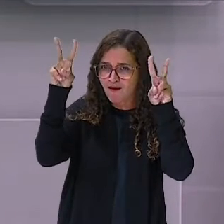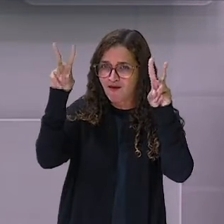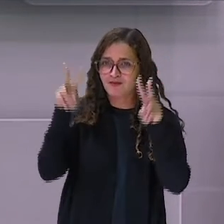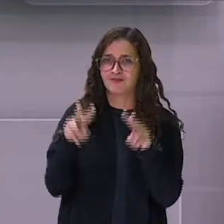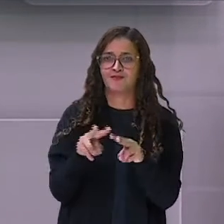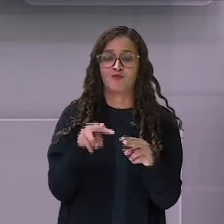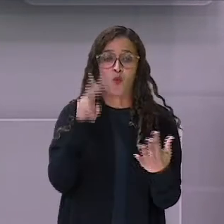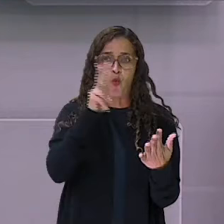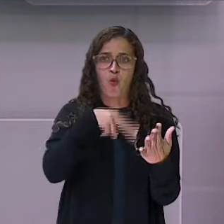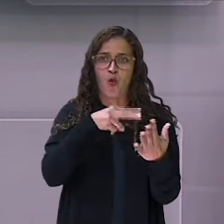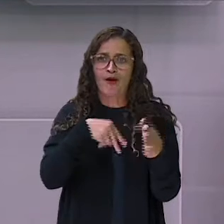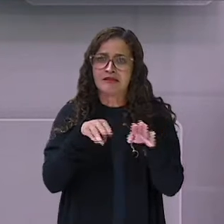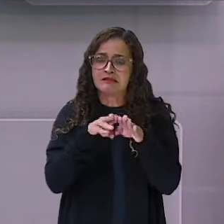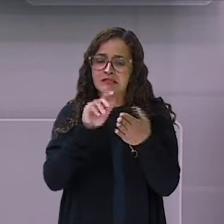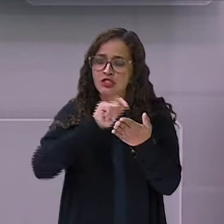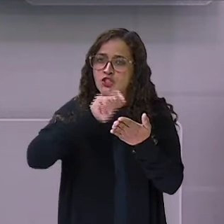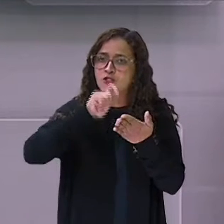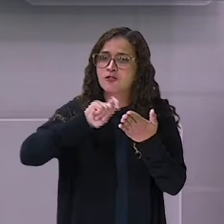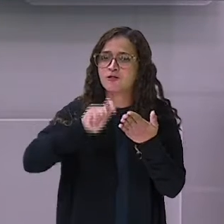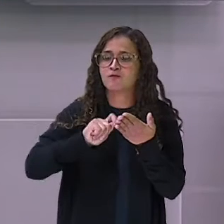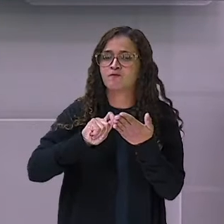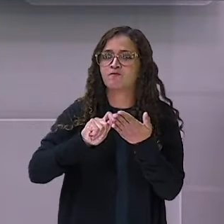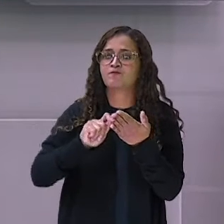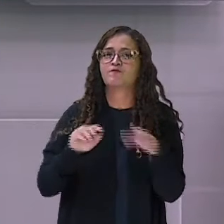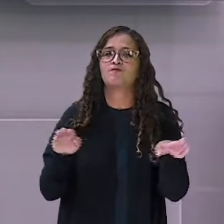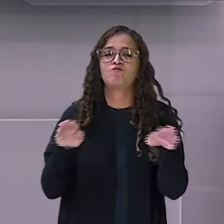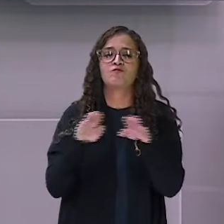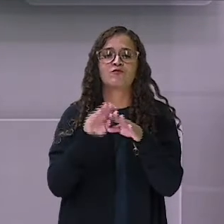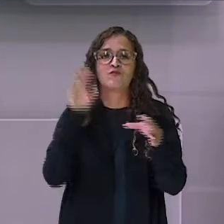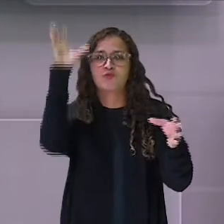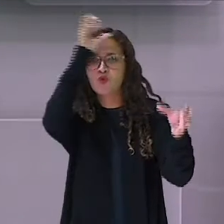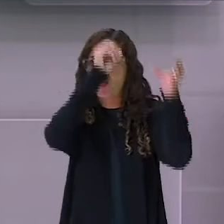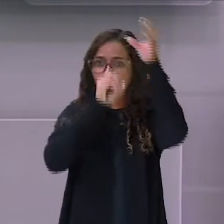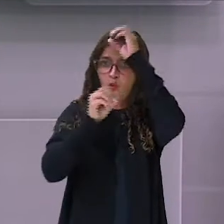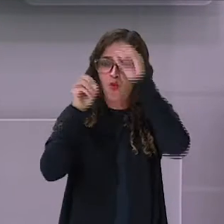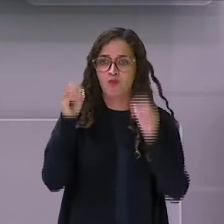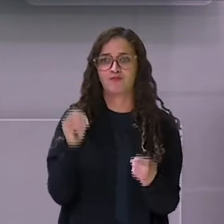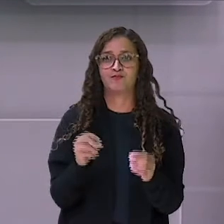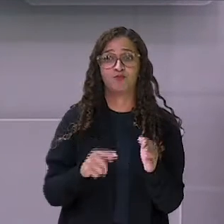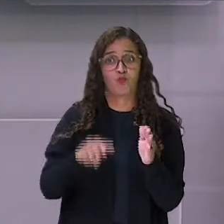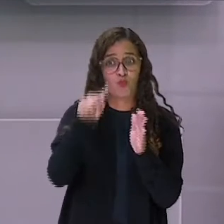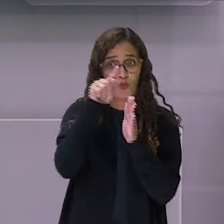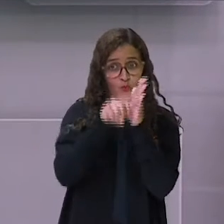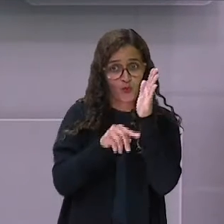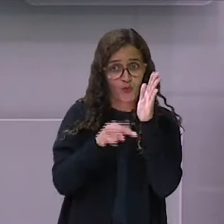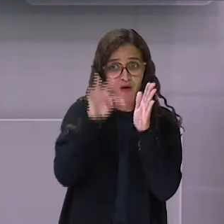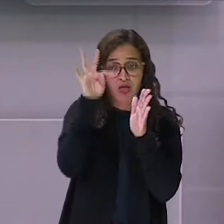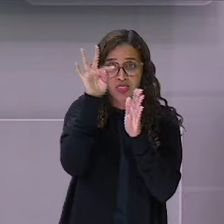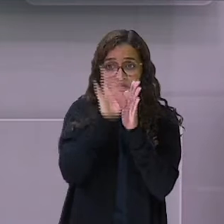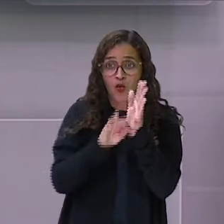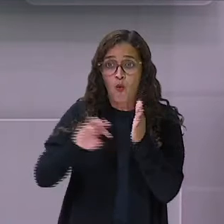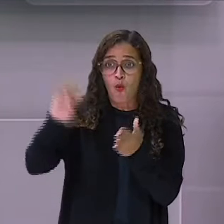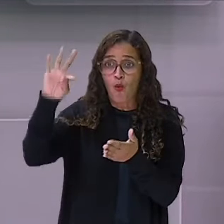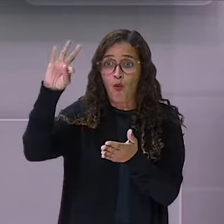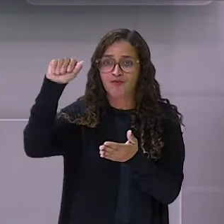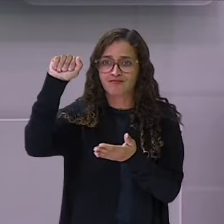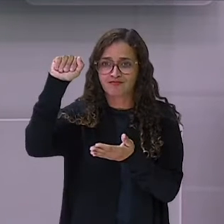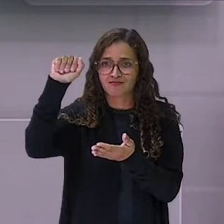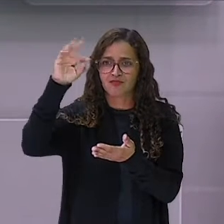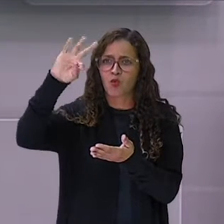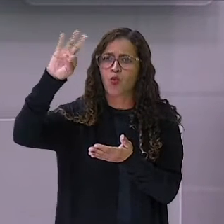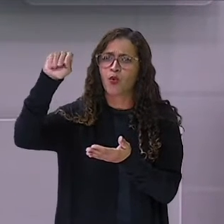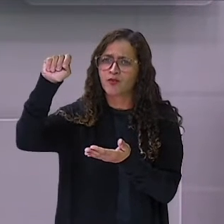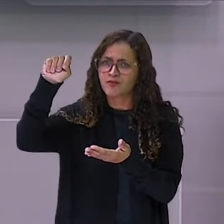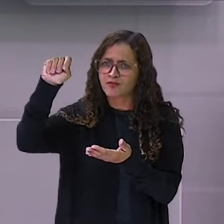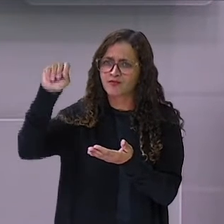escrita, mas nós vamos aprender sobre o gênero textual fábula. Você